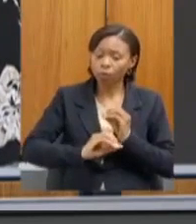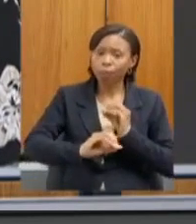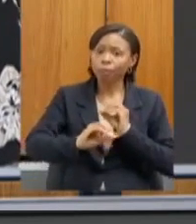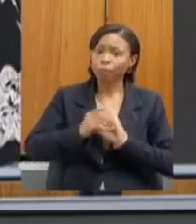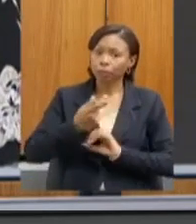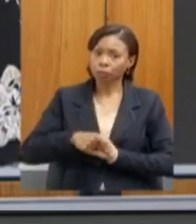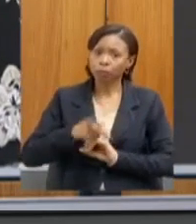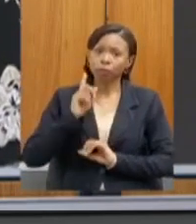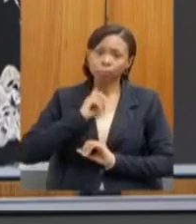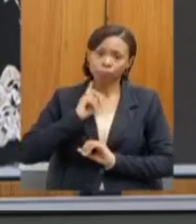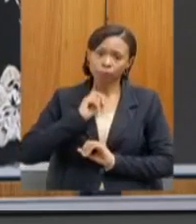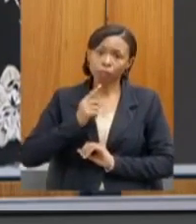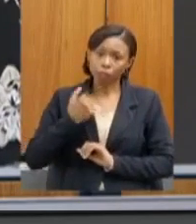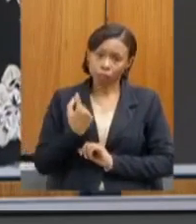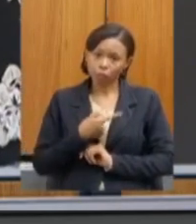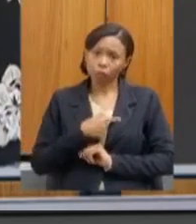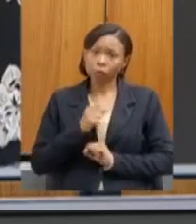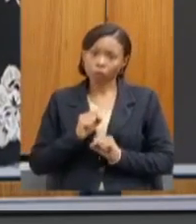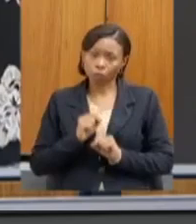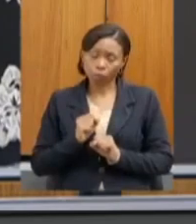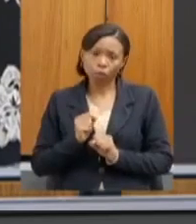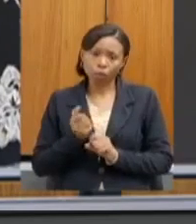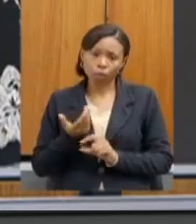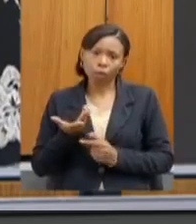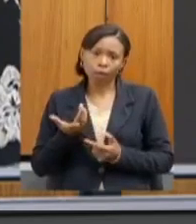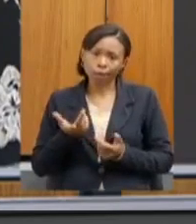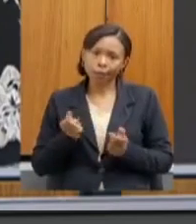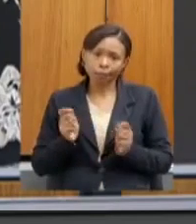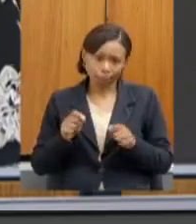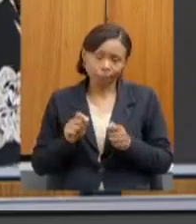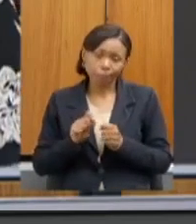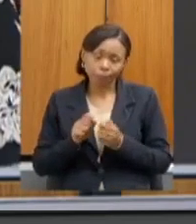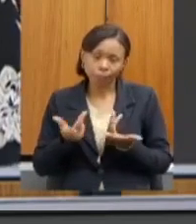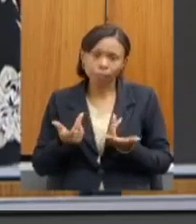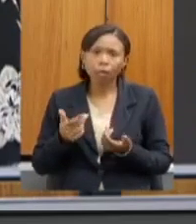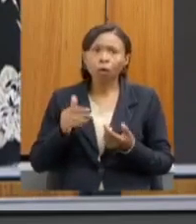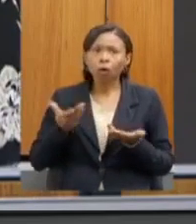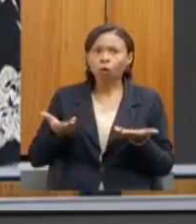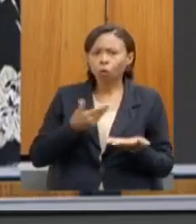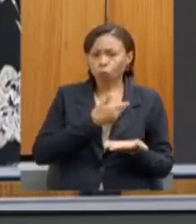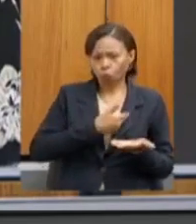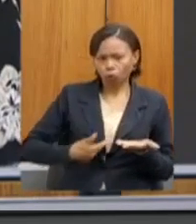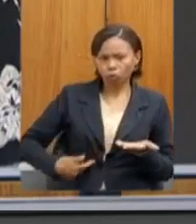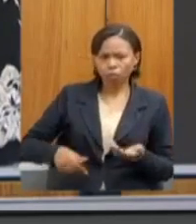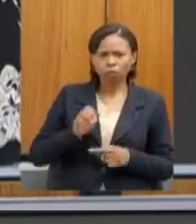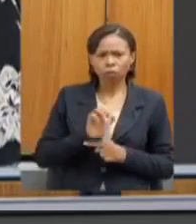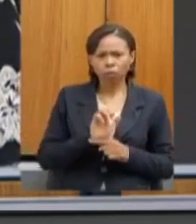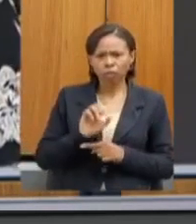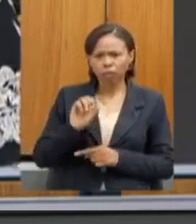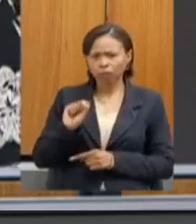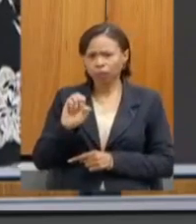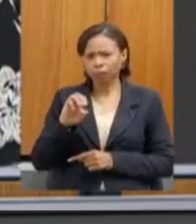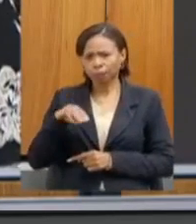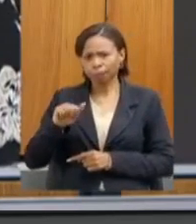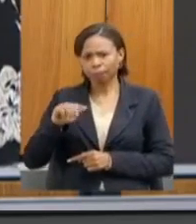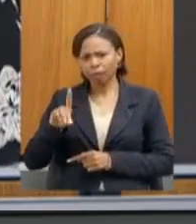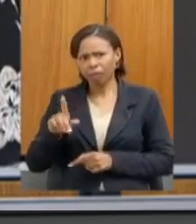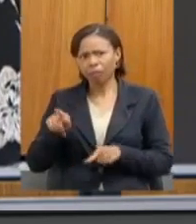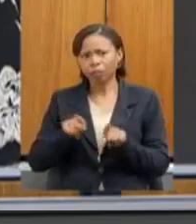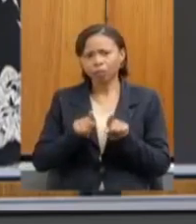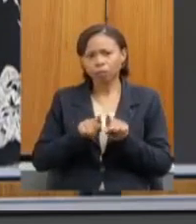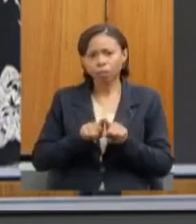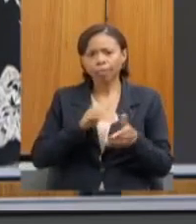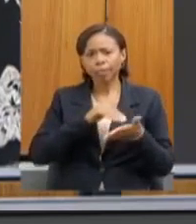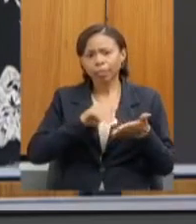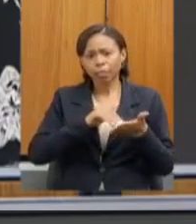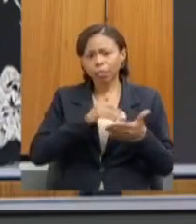a gente possa viabilizar. Então, hoje o governo do Estado e não só a SEMAD, mas também a Secretaria de Desenvolvimento